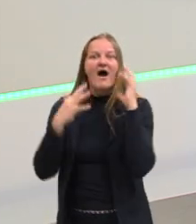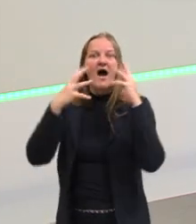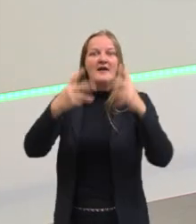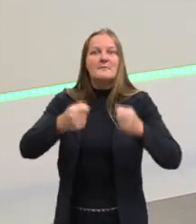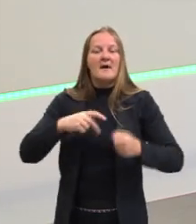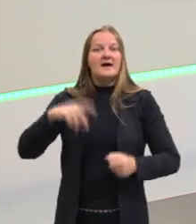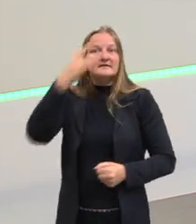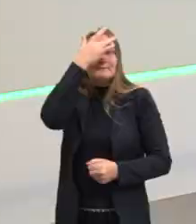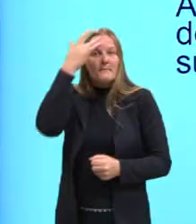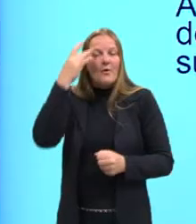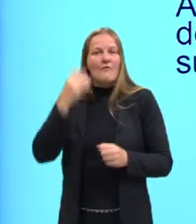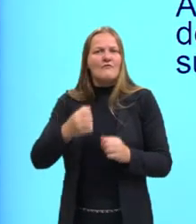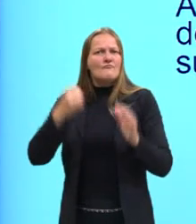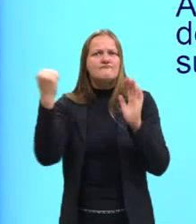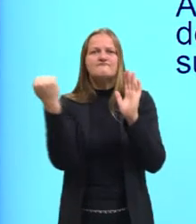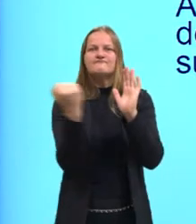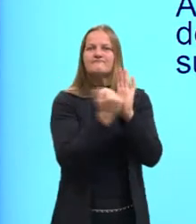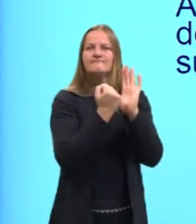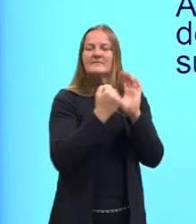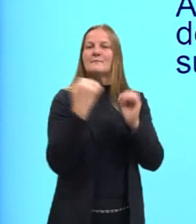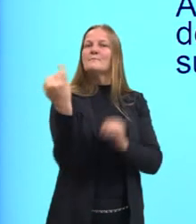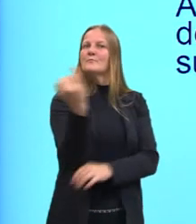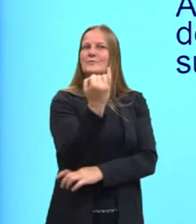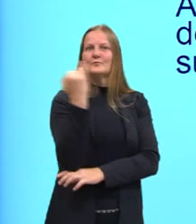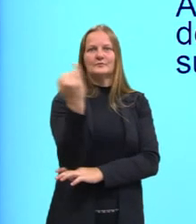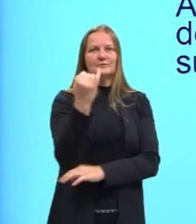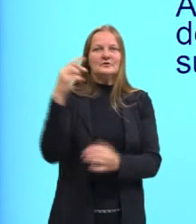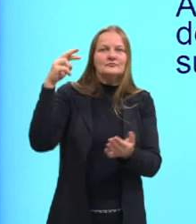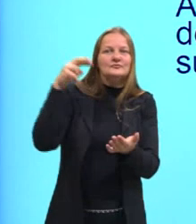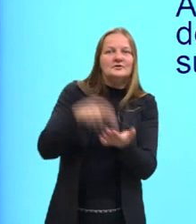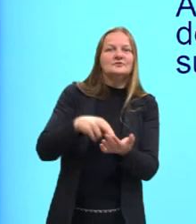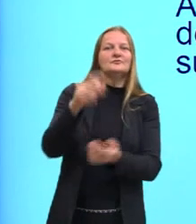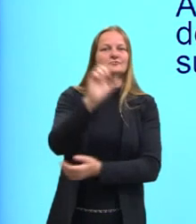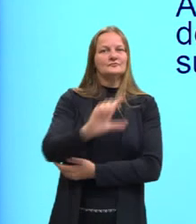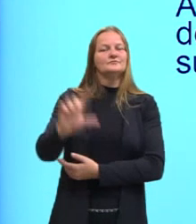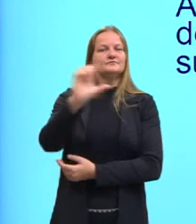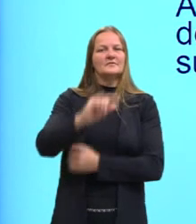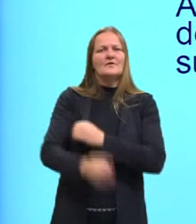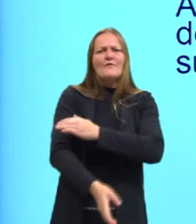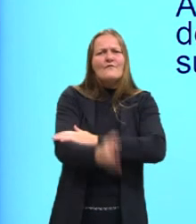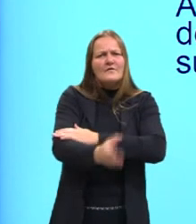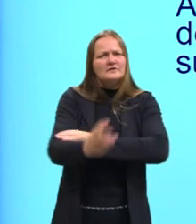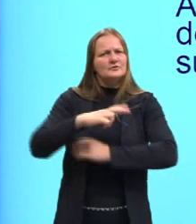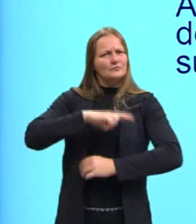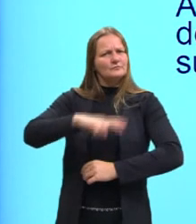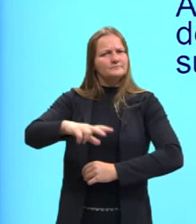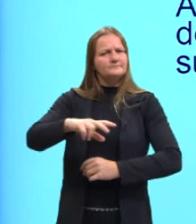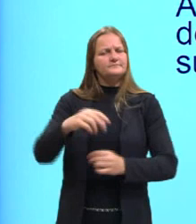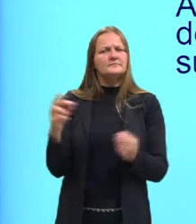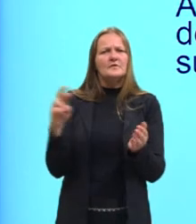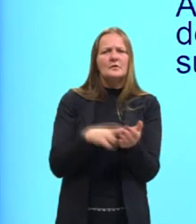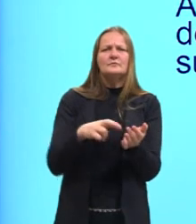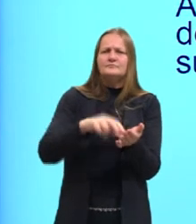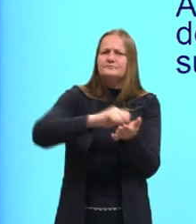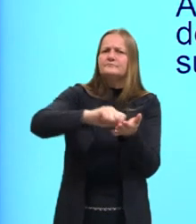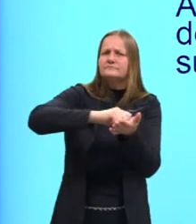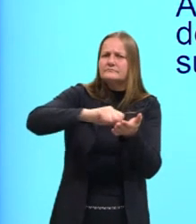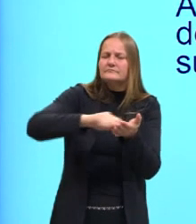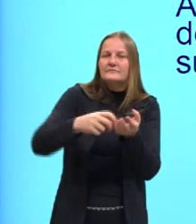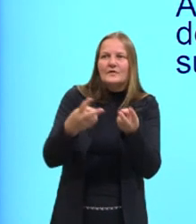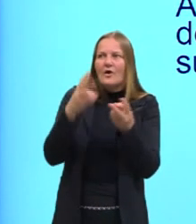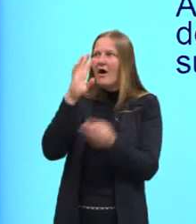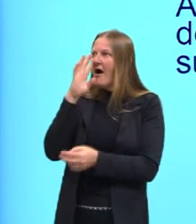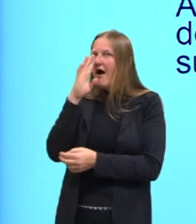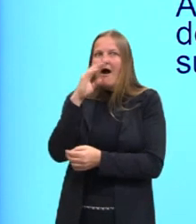povo são elementos fundamentais desses registros literários. Os viajantes portugueses, então, retratavam as suas impressões sobre o